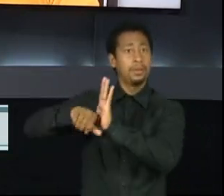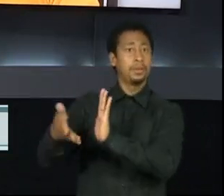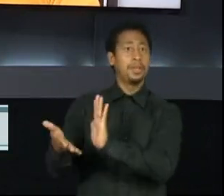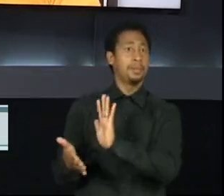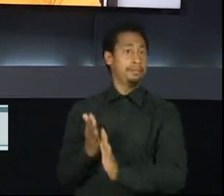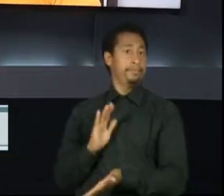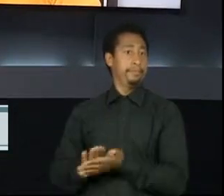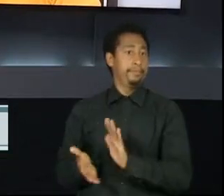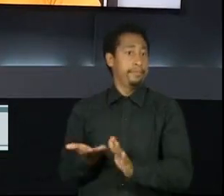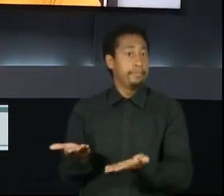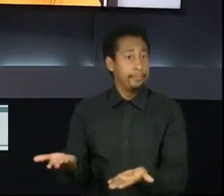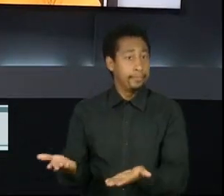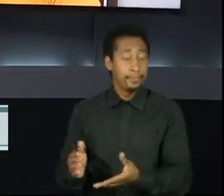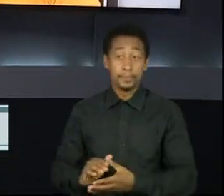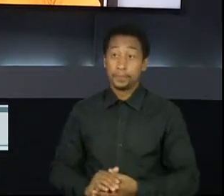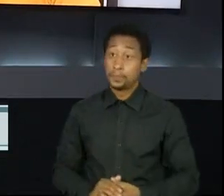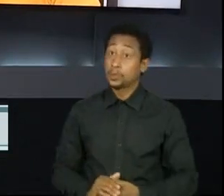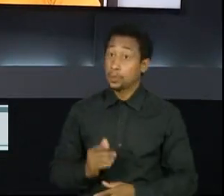silêncio, Al.